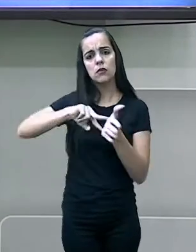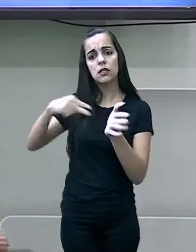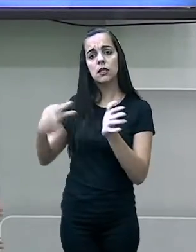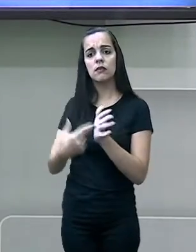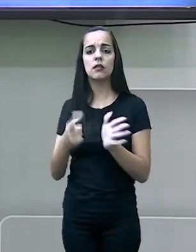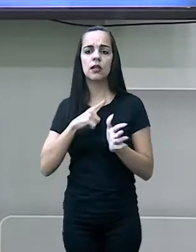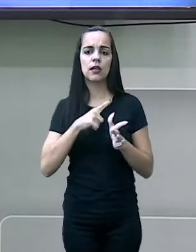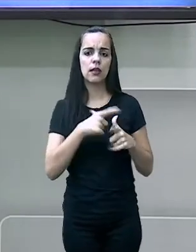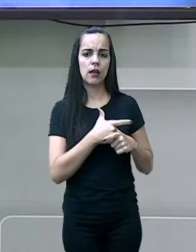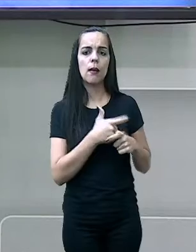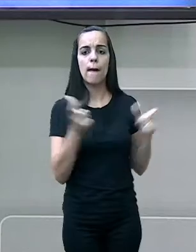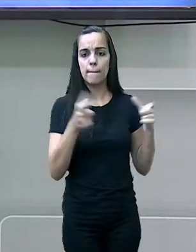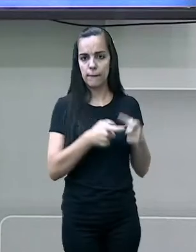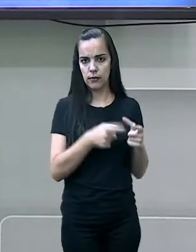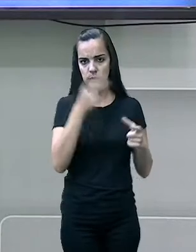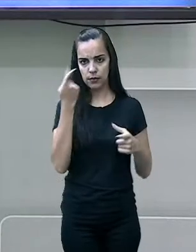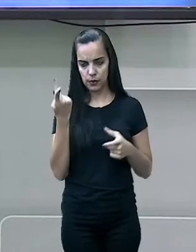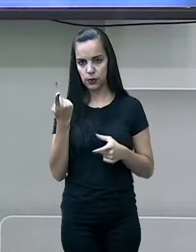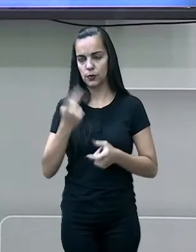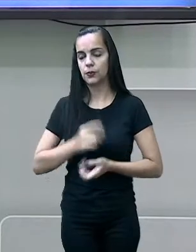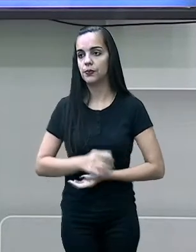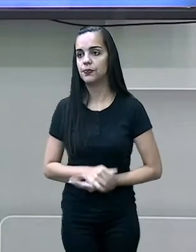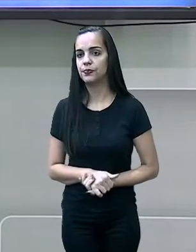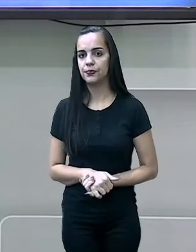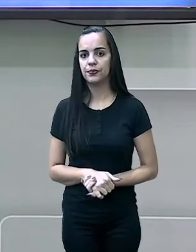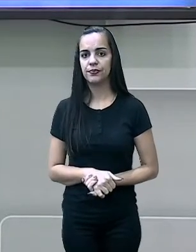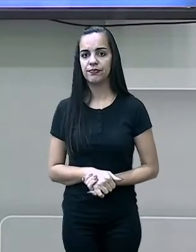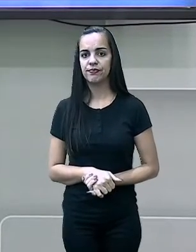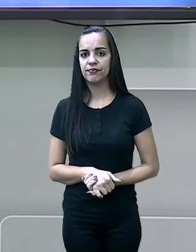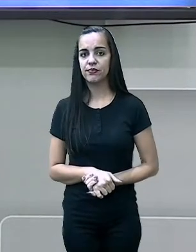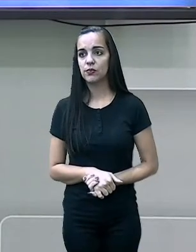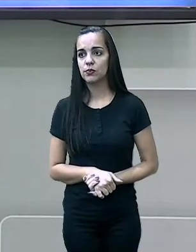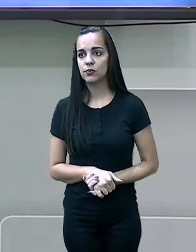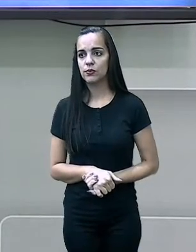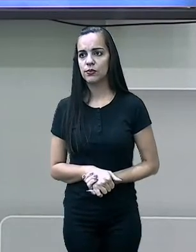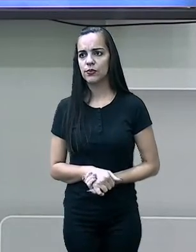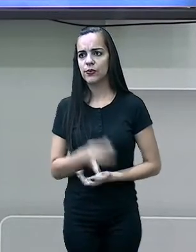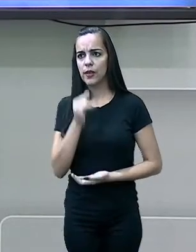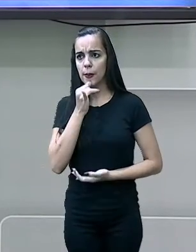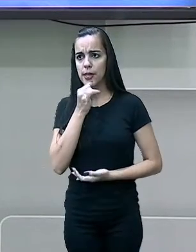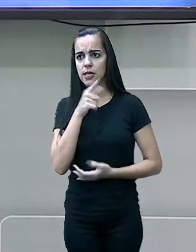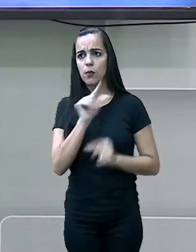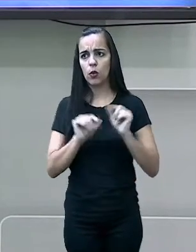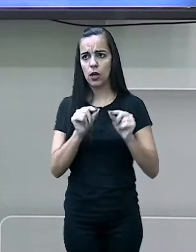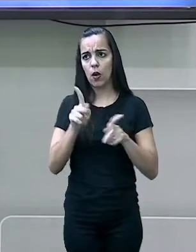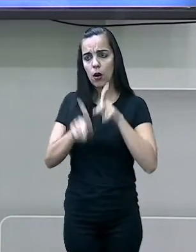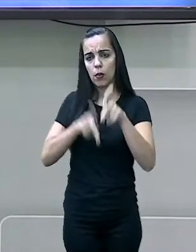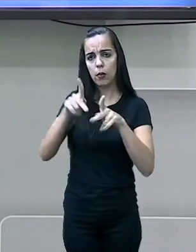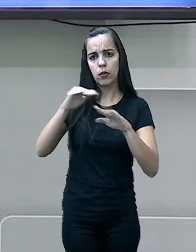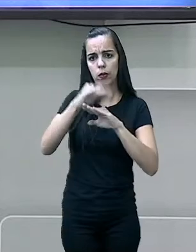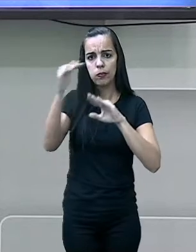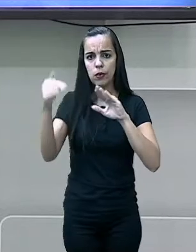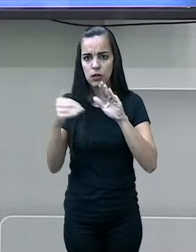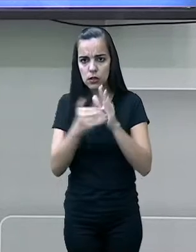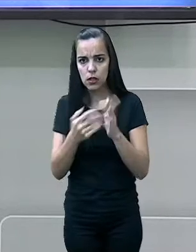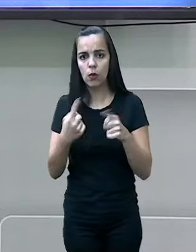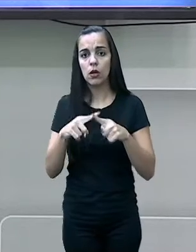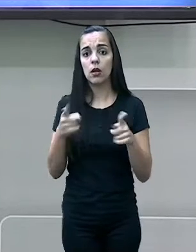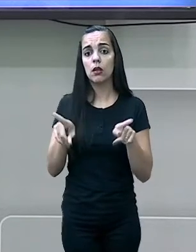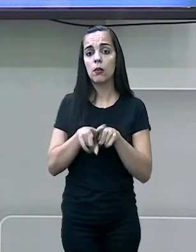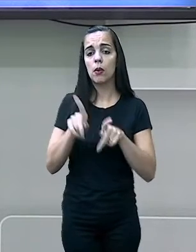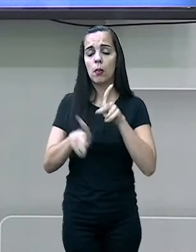Vamos lá. Então, nós já vimos população absoluta e densidade demográfica.